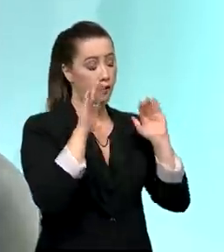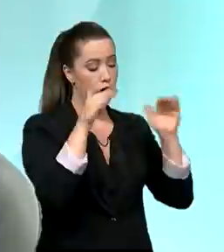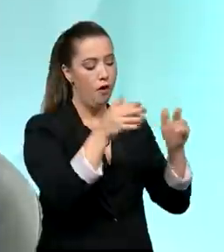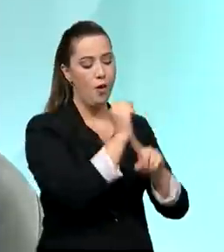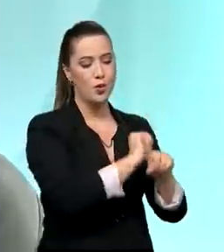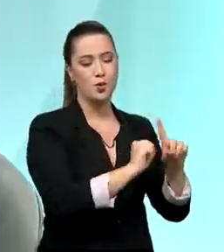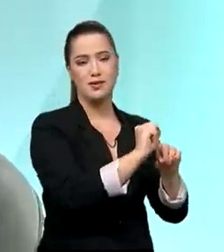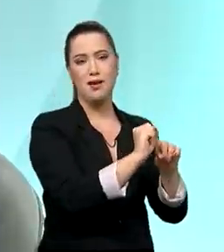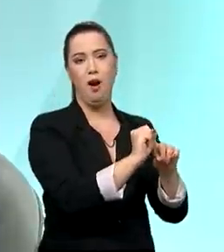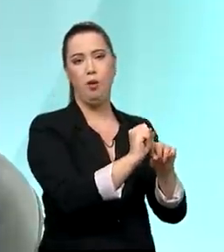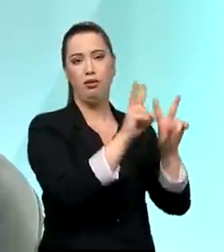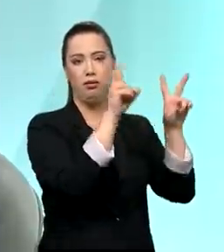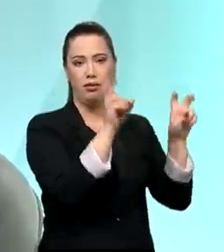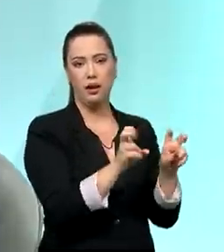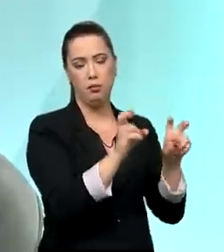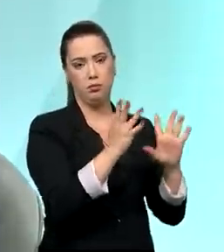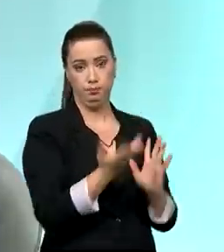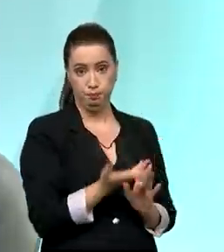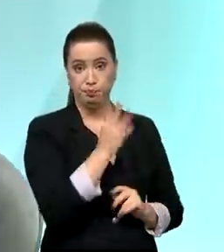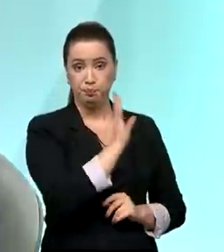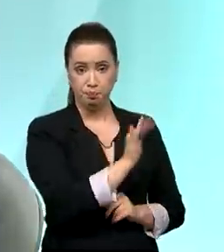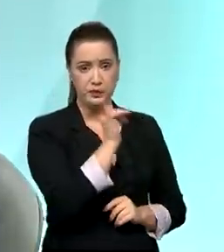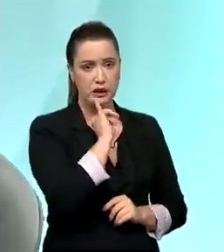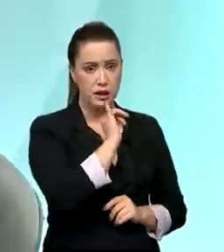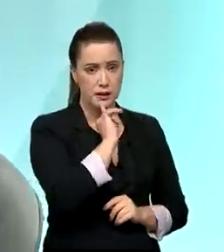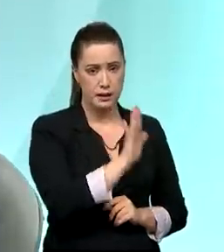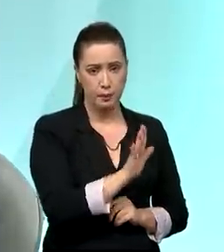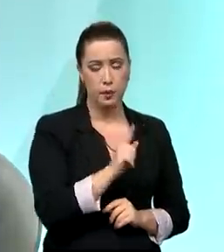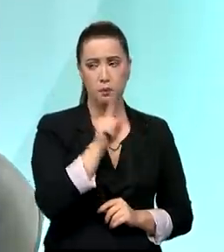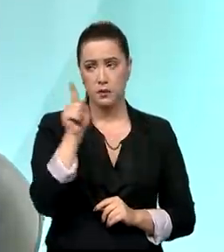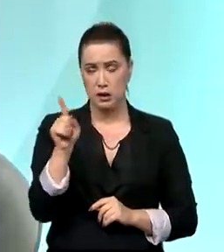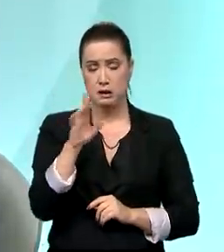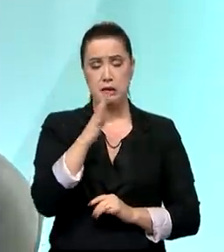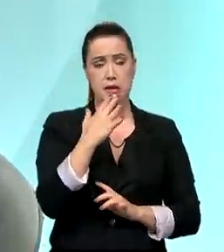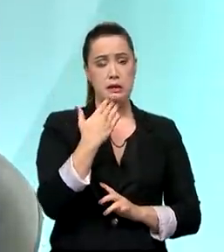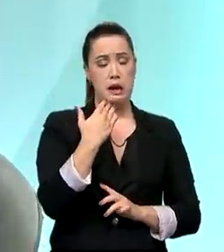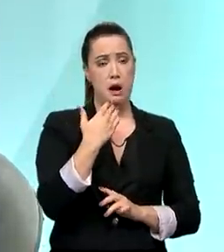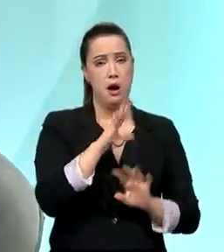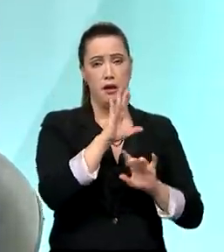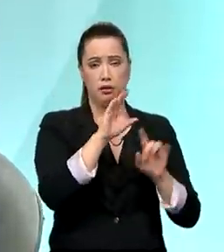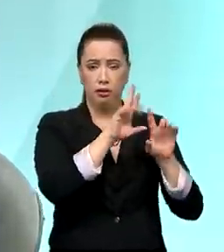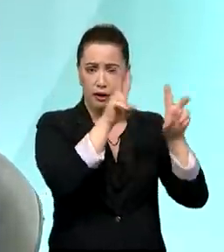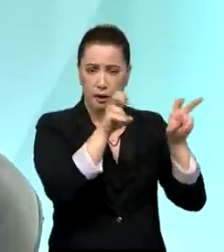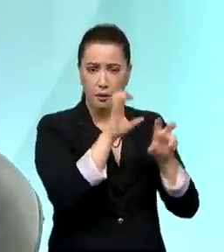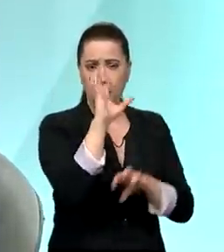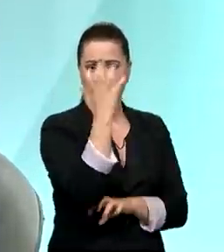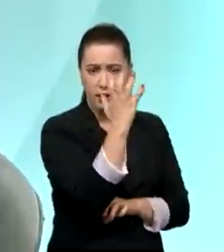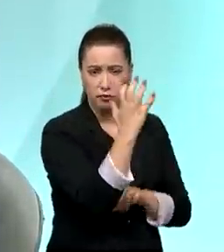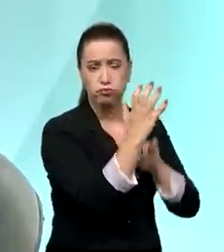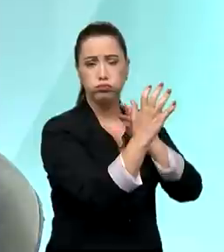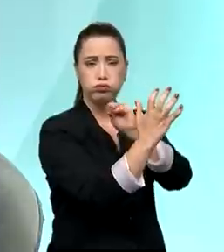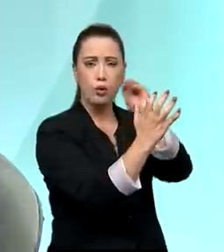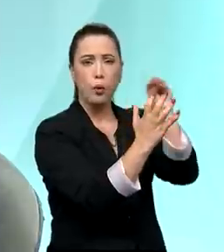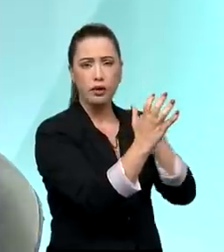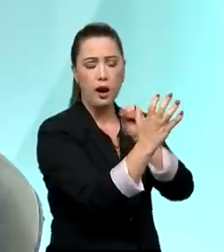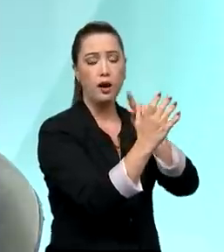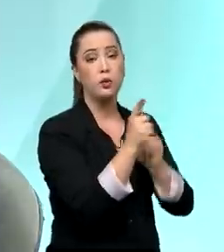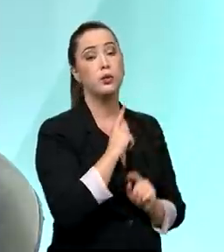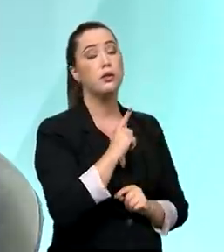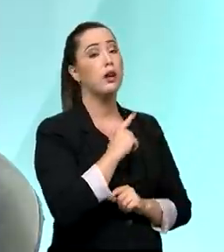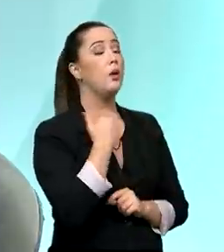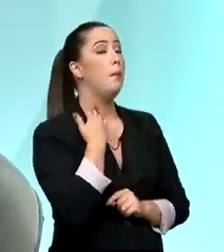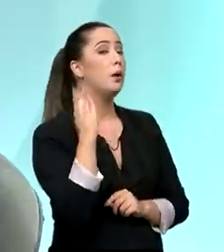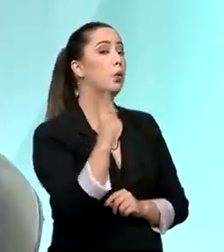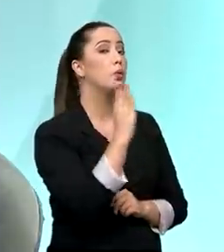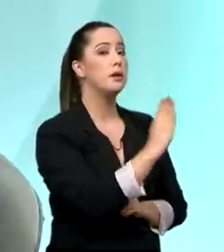Na parte do meio ambiente, existem, por exemplo, o Banco do Brasil é o maior banco do agronegócio. Então, existem de maneiras